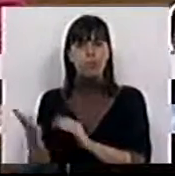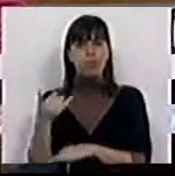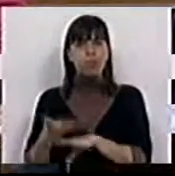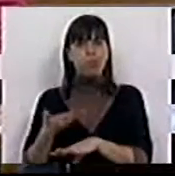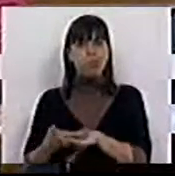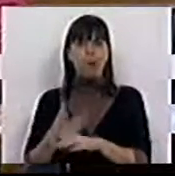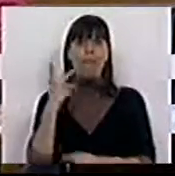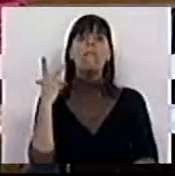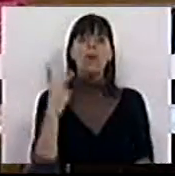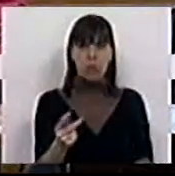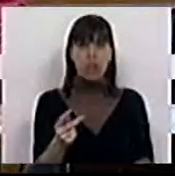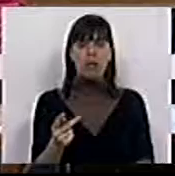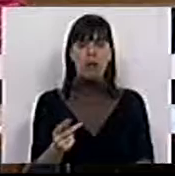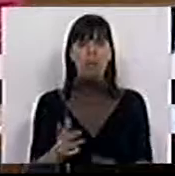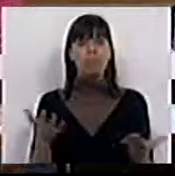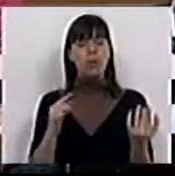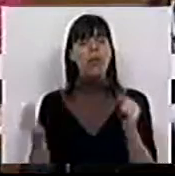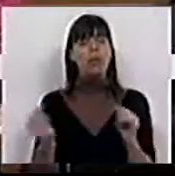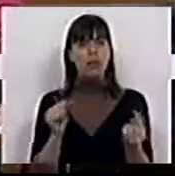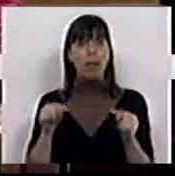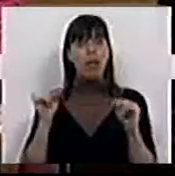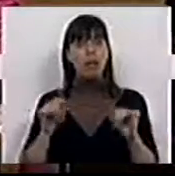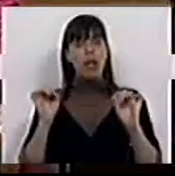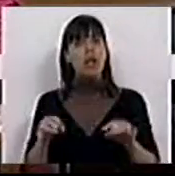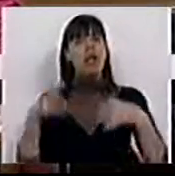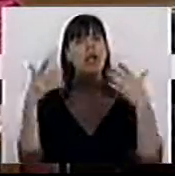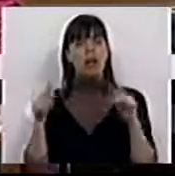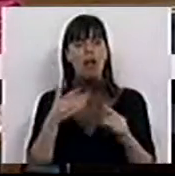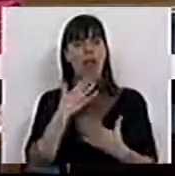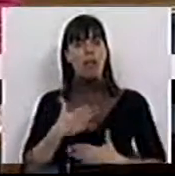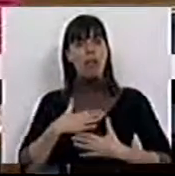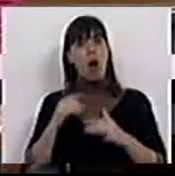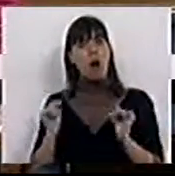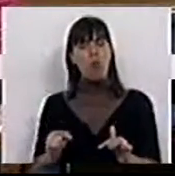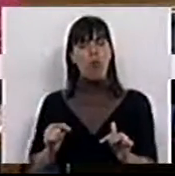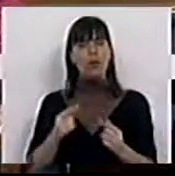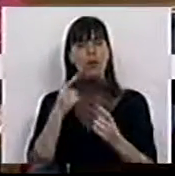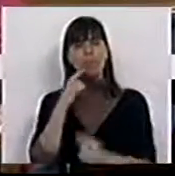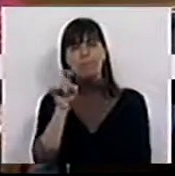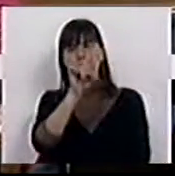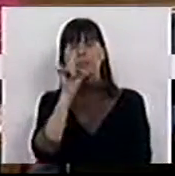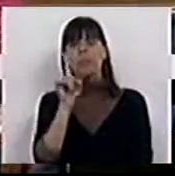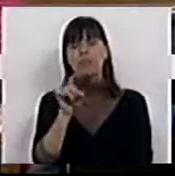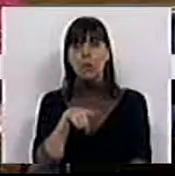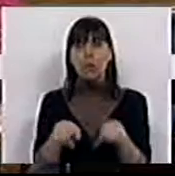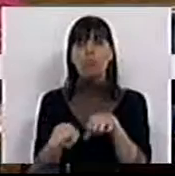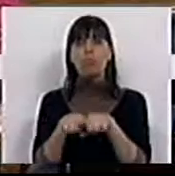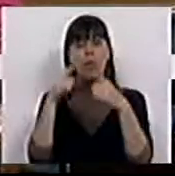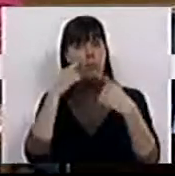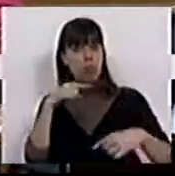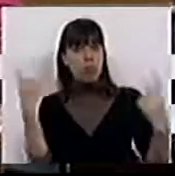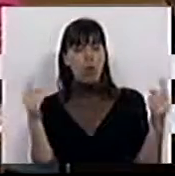e violação. Eu acho que o debate destas iniciativas nos permite hoje questionar se as políticas